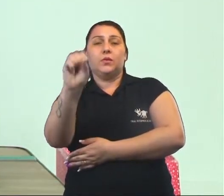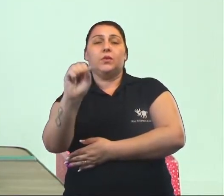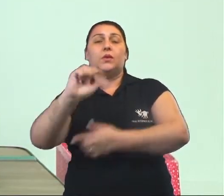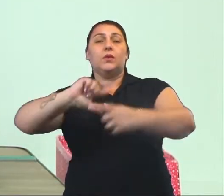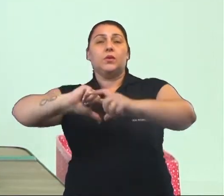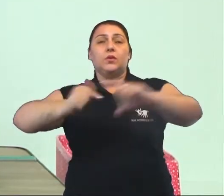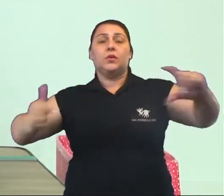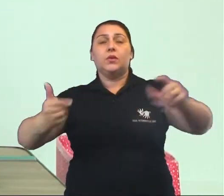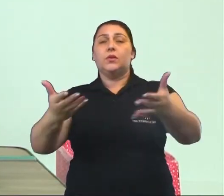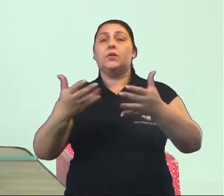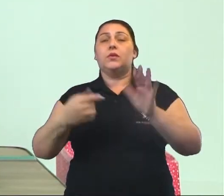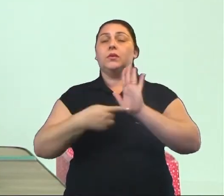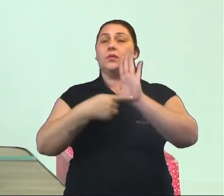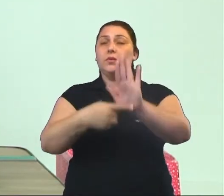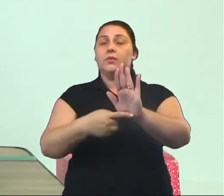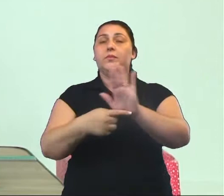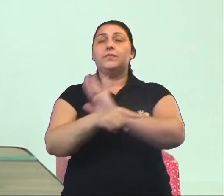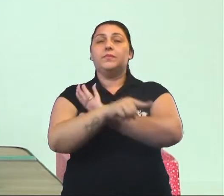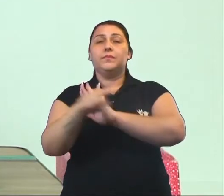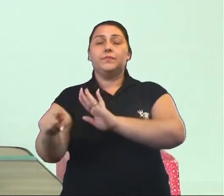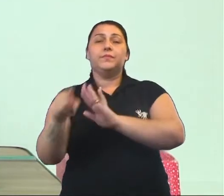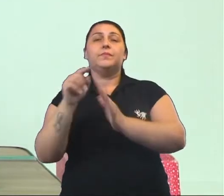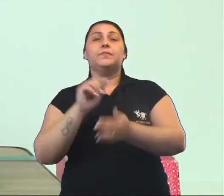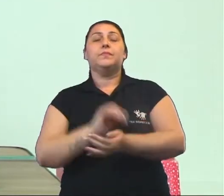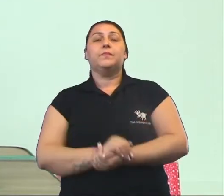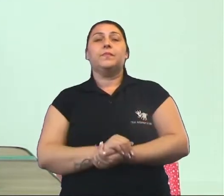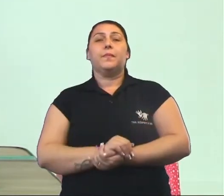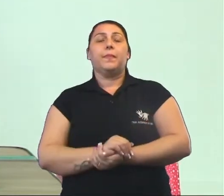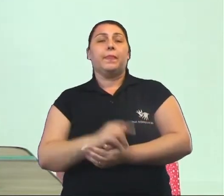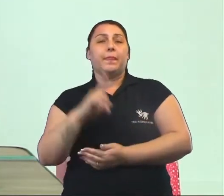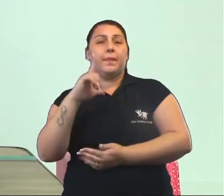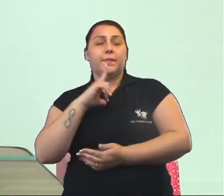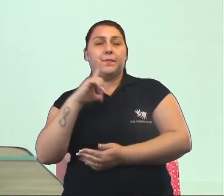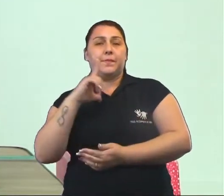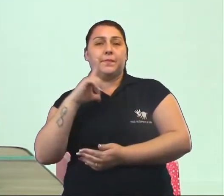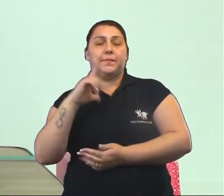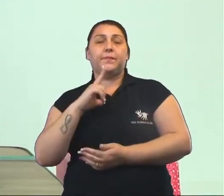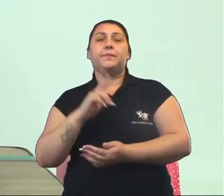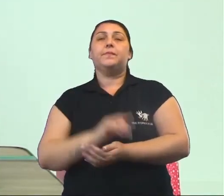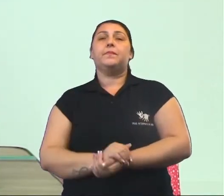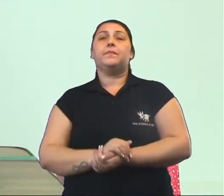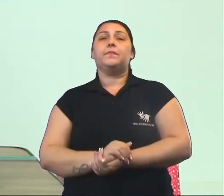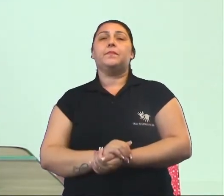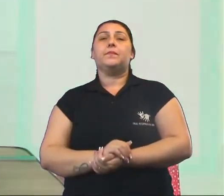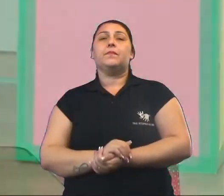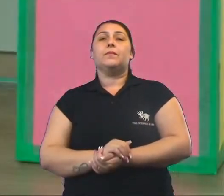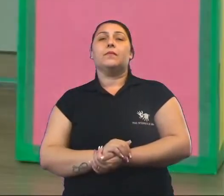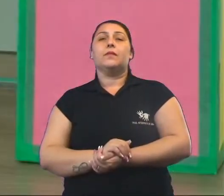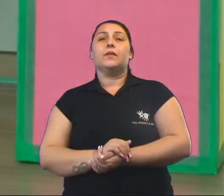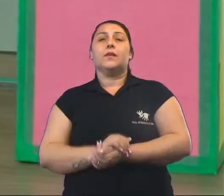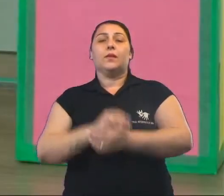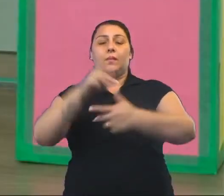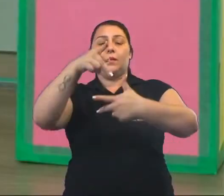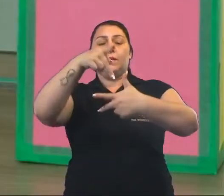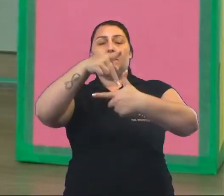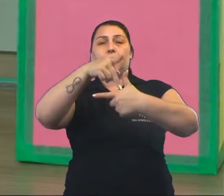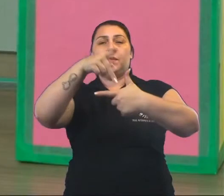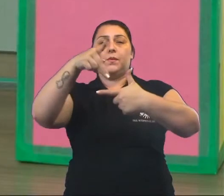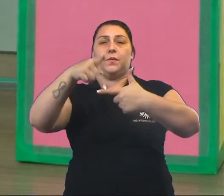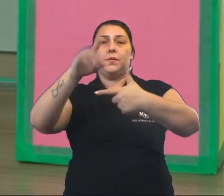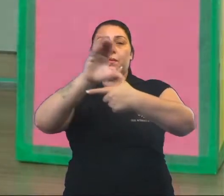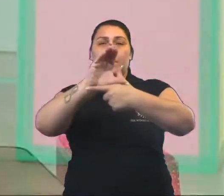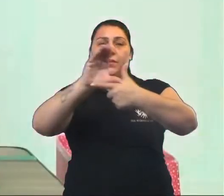apresentar para vocês. Vamos então conhecê-los? Olhem só, temos aqui o paralelepípedo, olhem só,